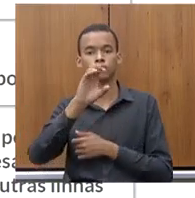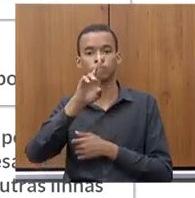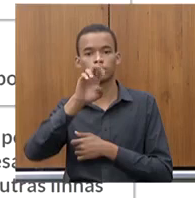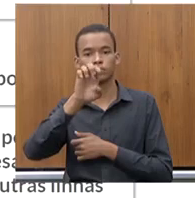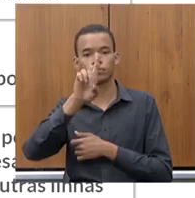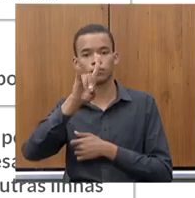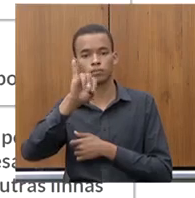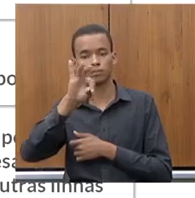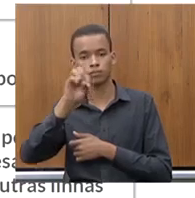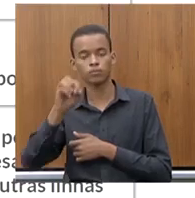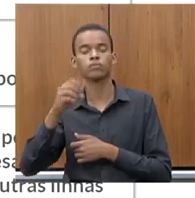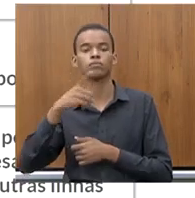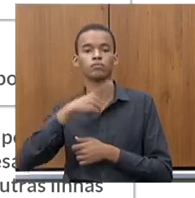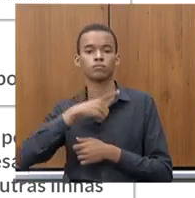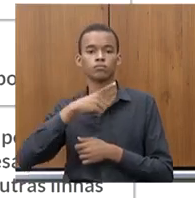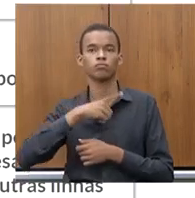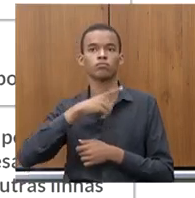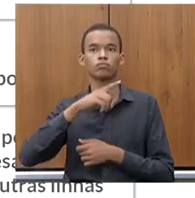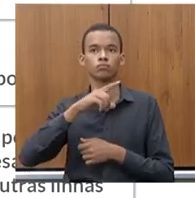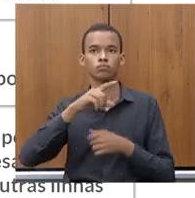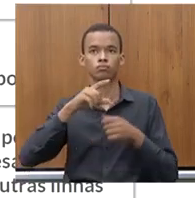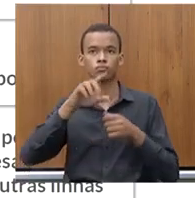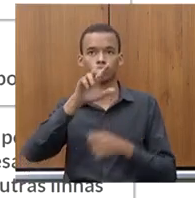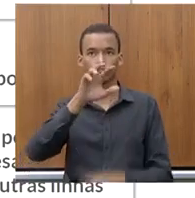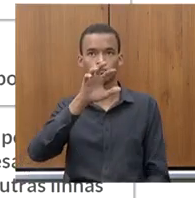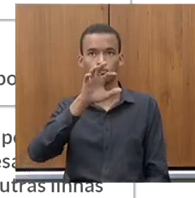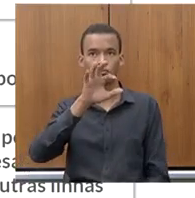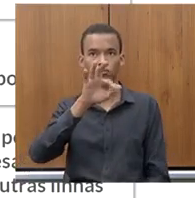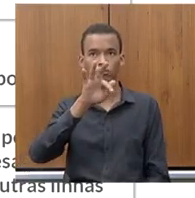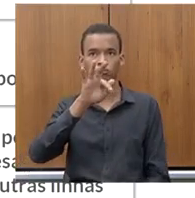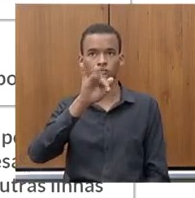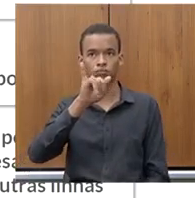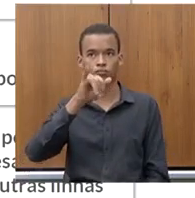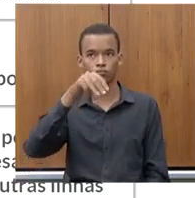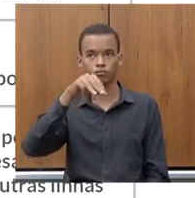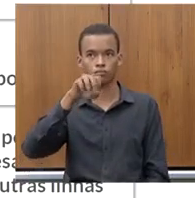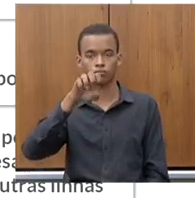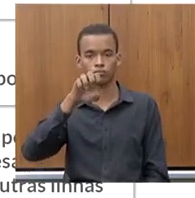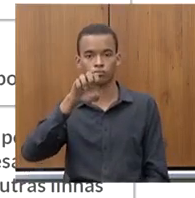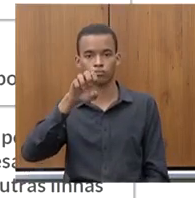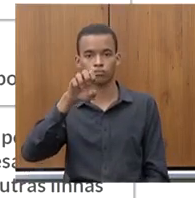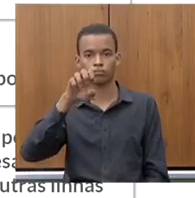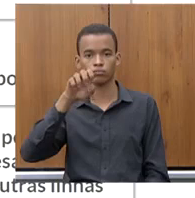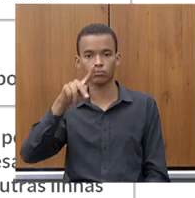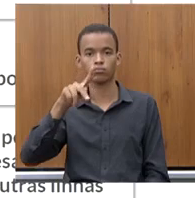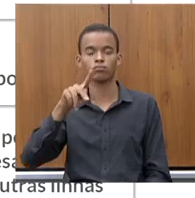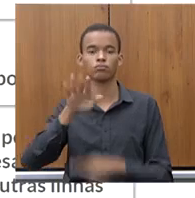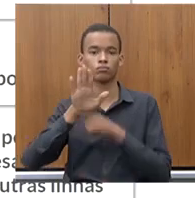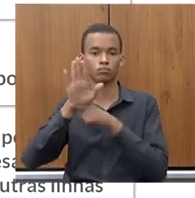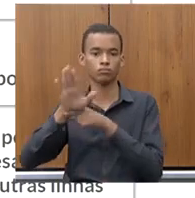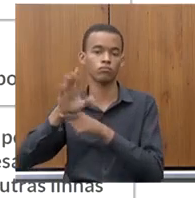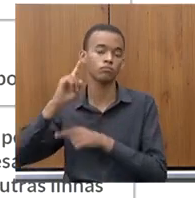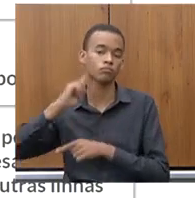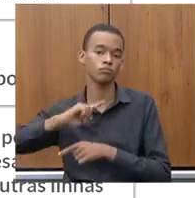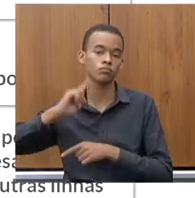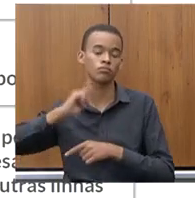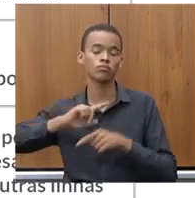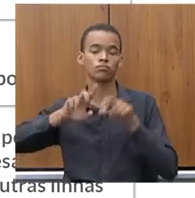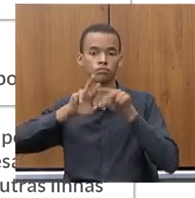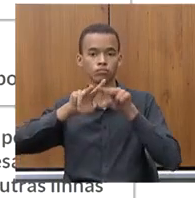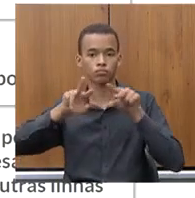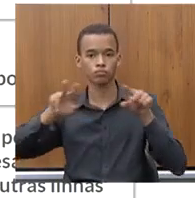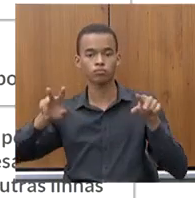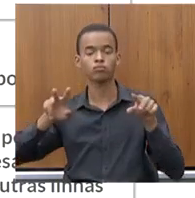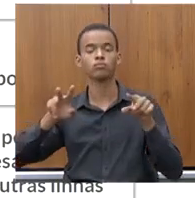também, oportunizando também essa questão aos mineiros e a gente vai ter nessa linha